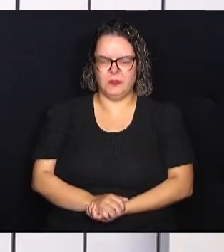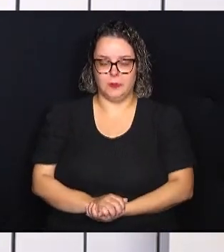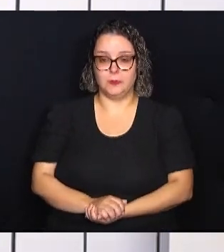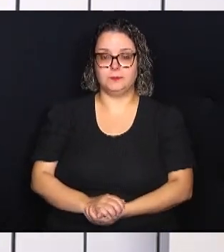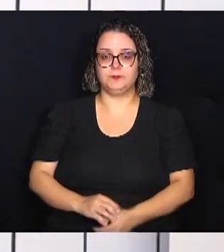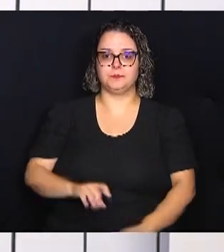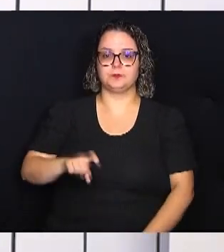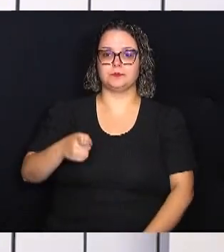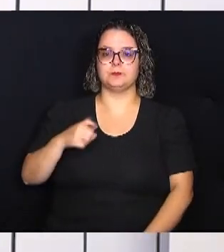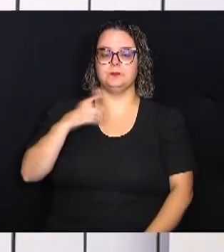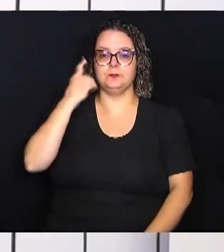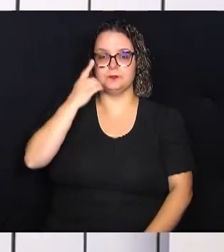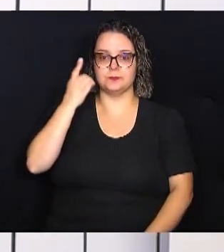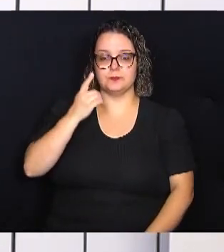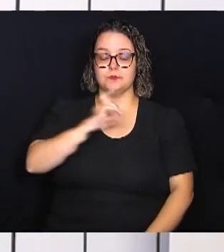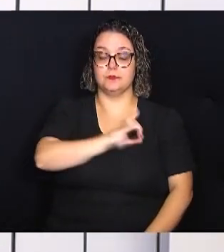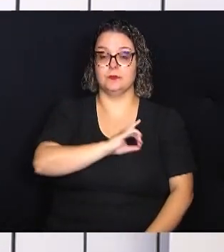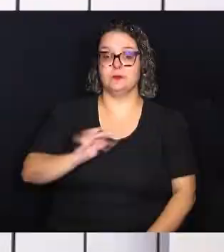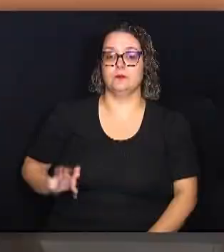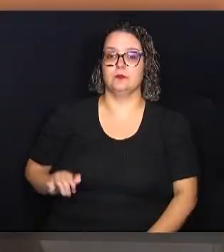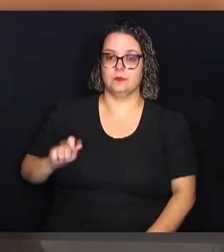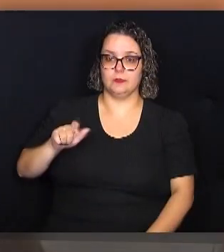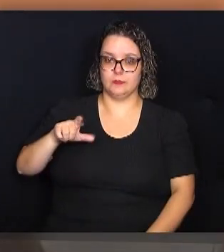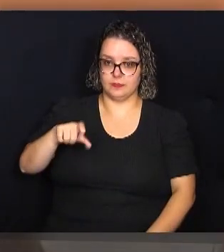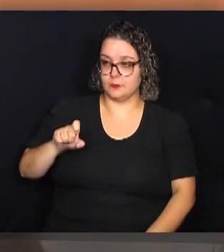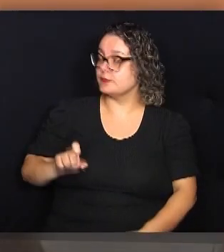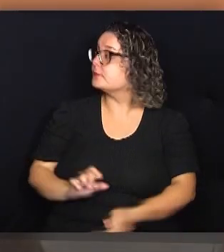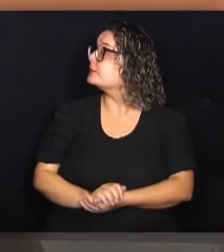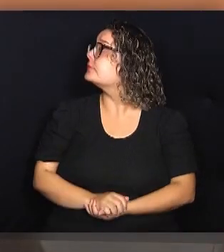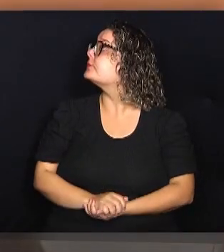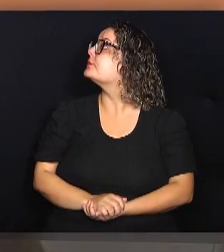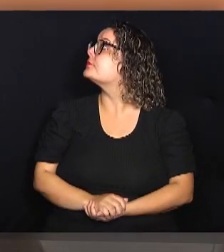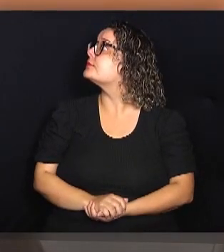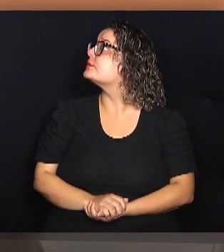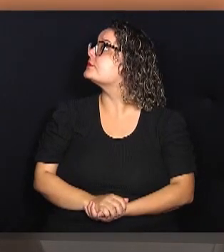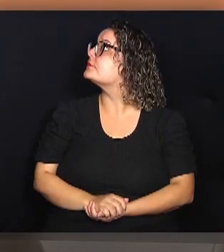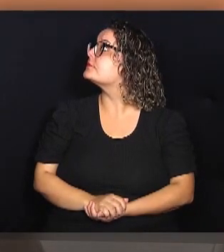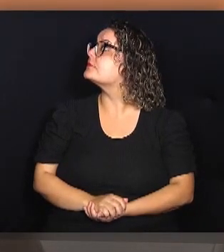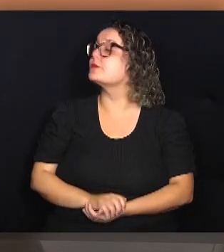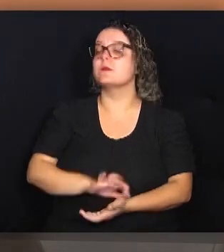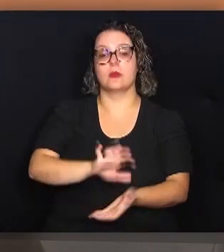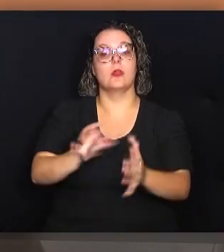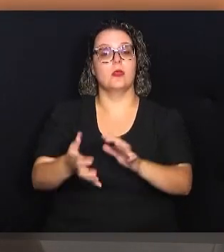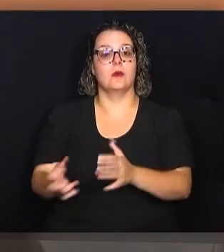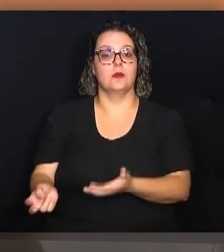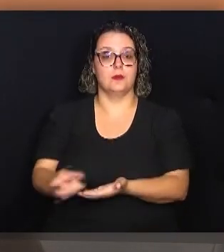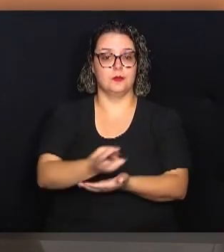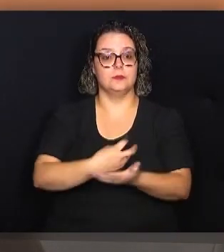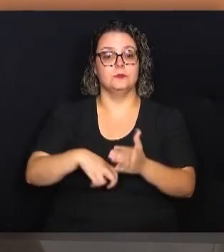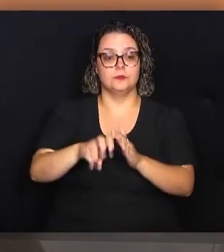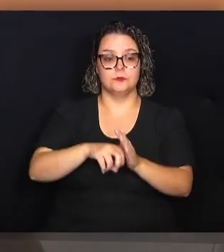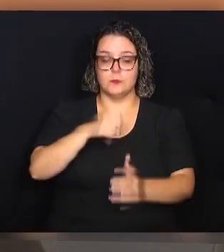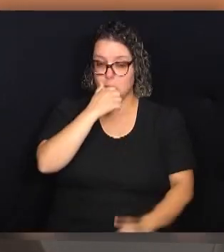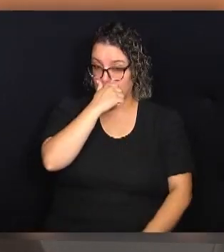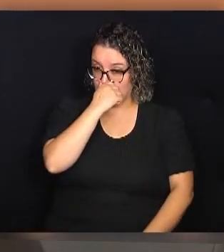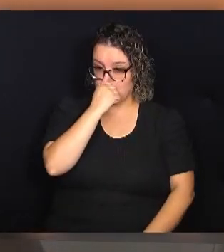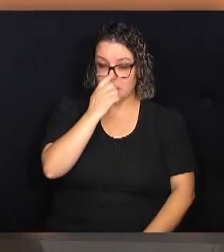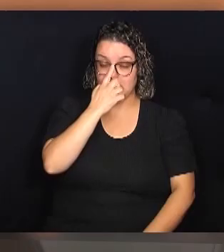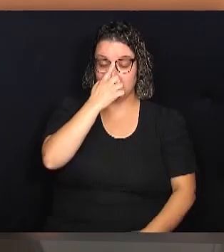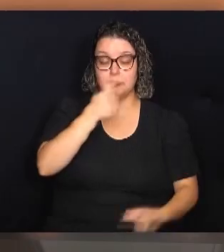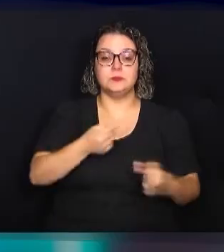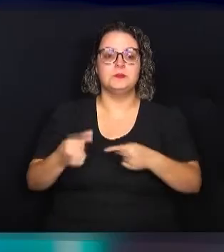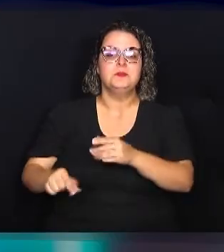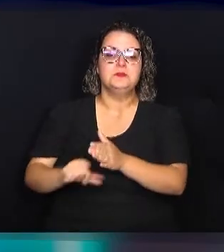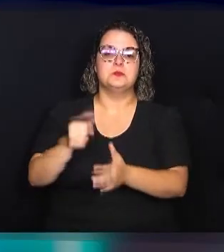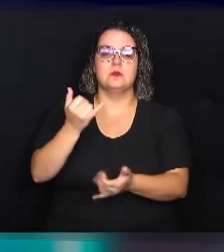federal, Alexis Fontaine. A reforma tributária foi tema de debate da primeira parte da